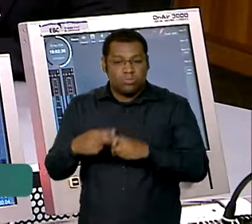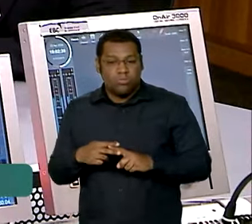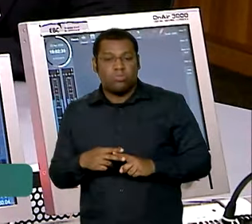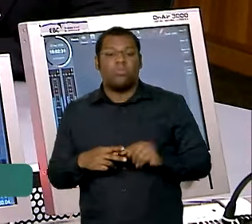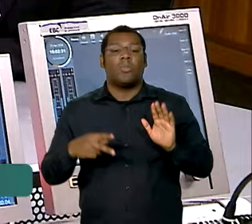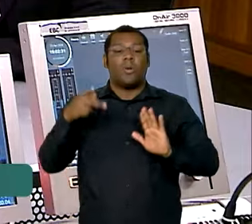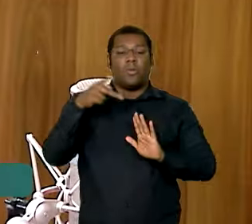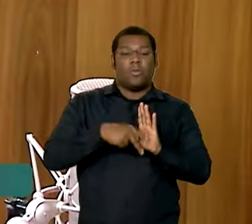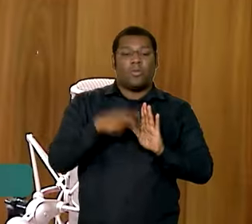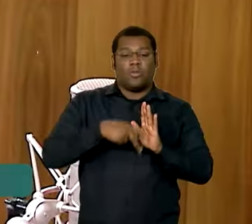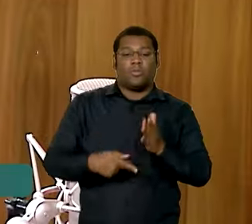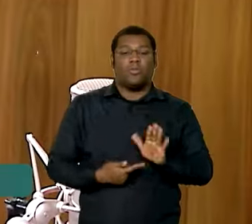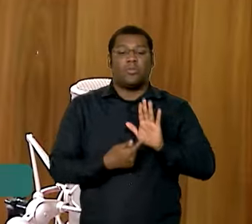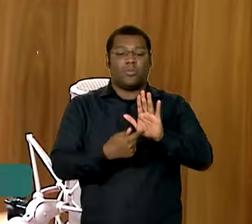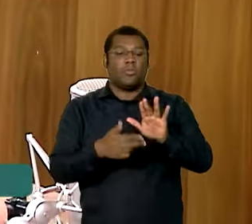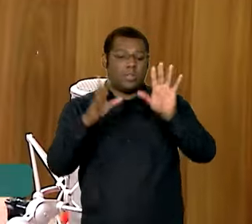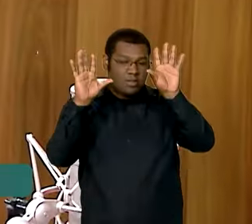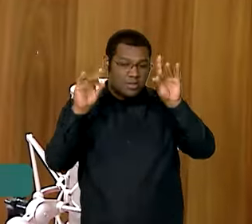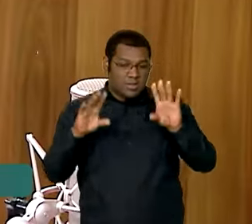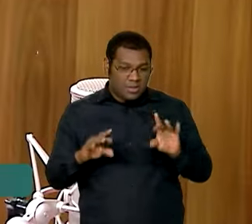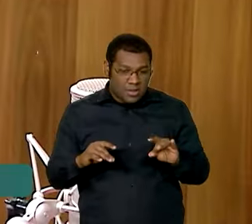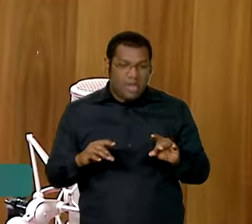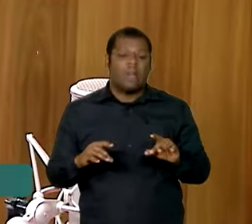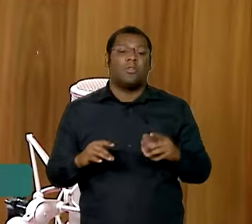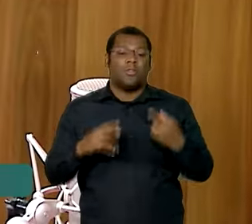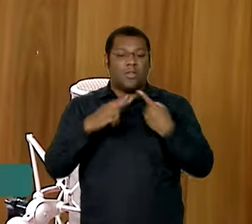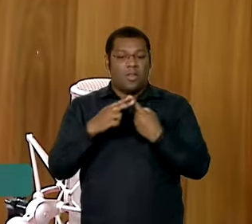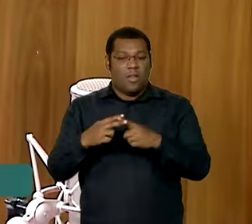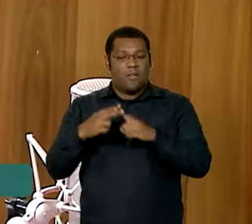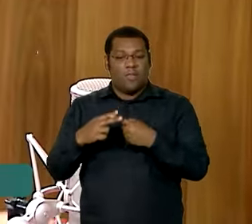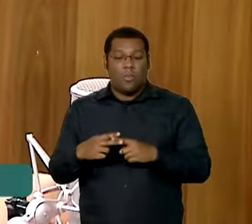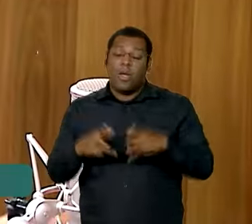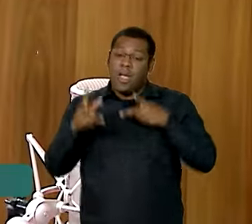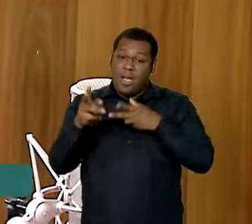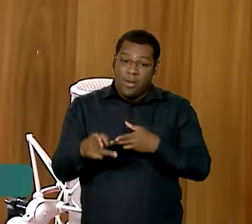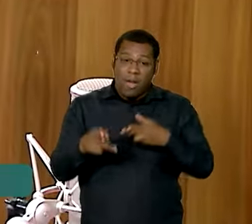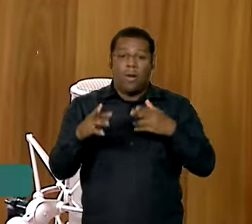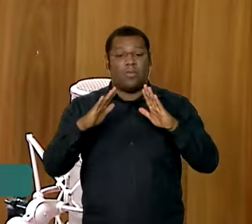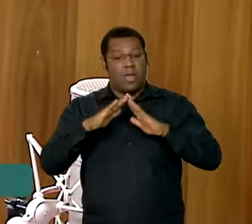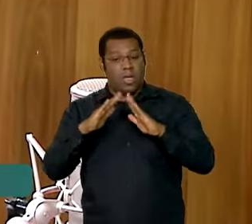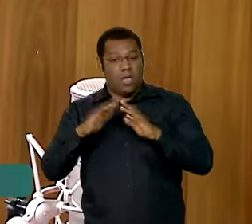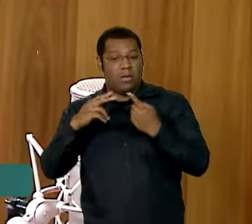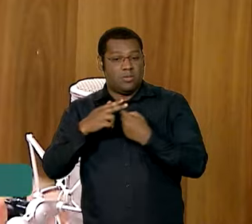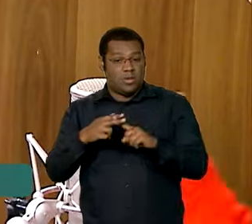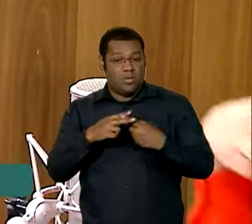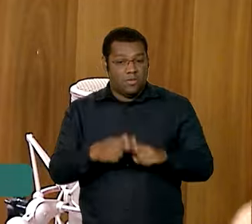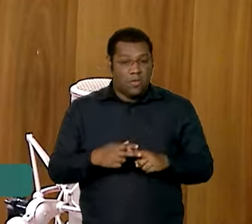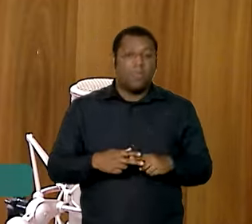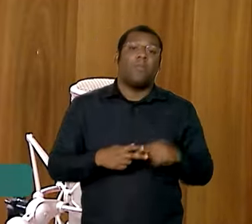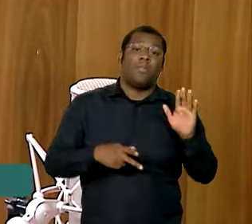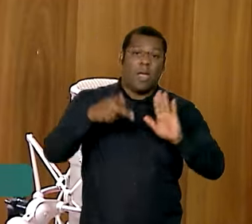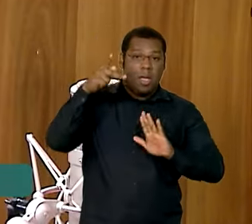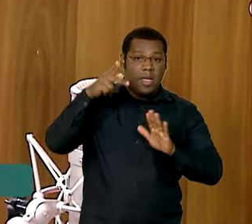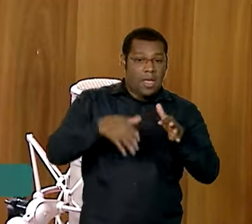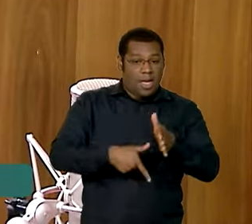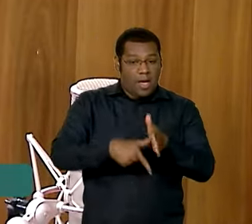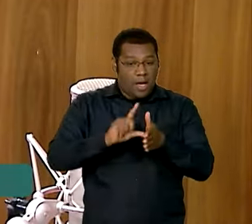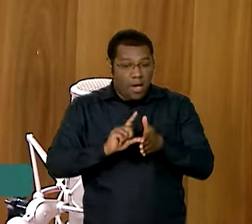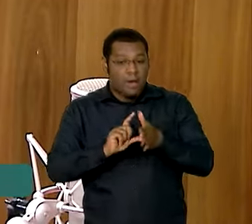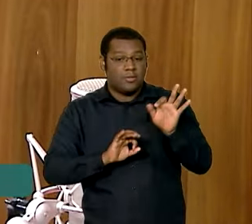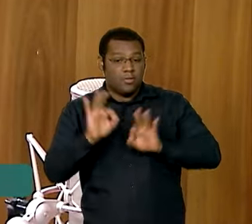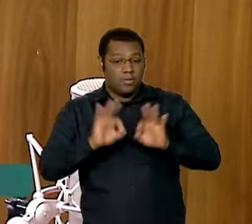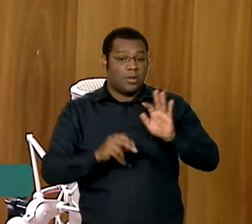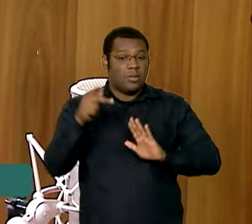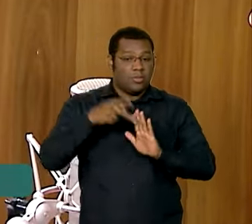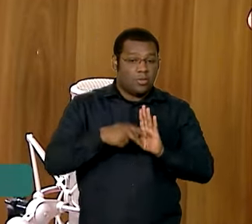detalhamento daquilo que vai posteriormente ser a obra, assim como quando a gente reforma a casa, quando a gente constrói algo, tem o projeto, depois a obra que será